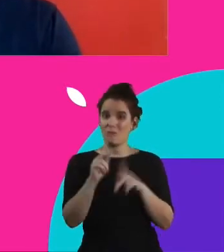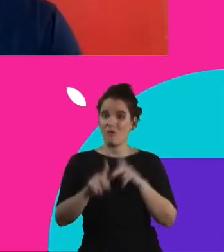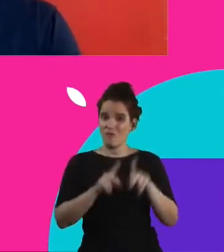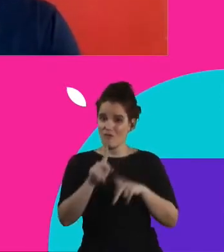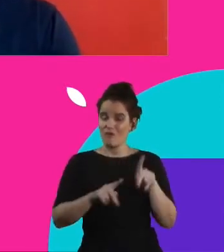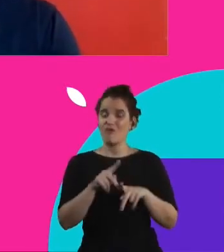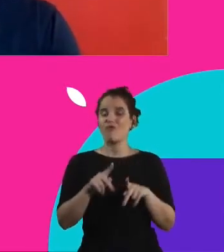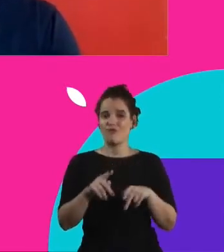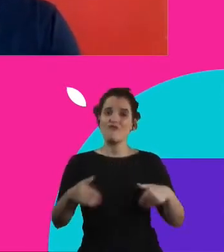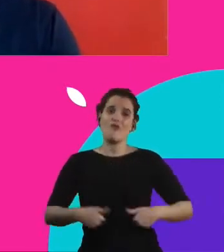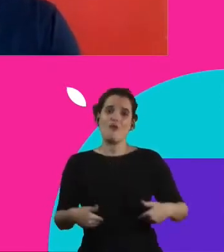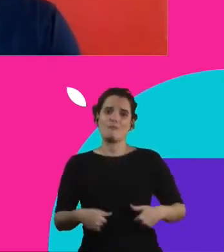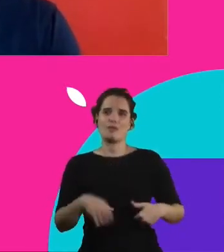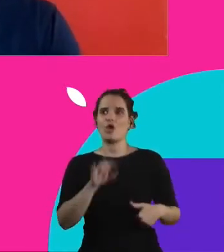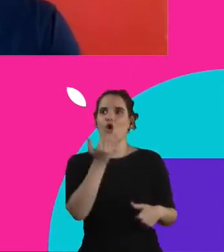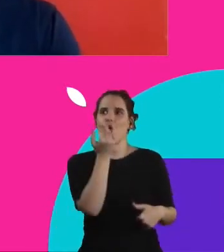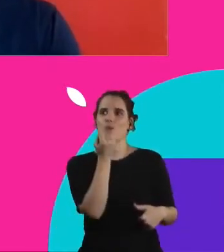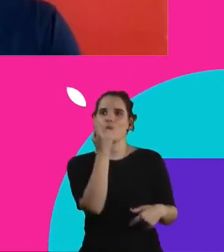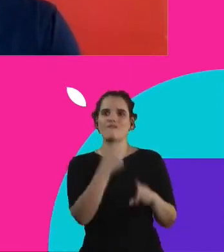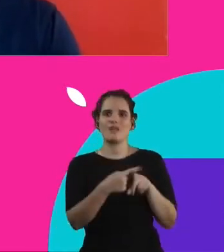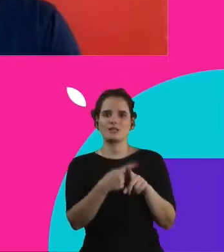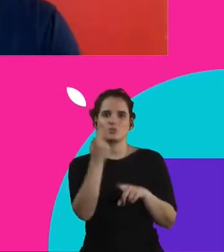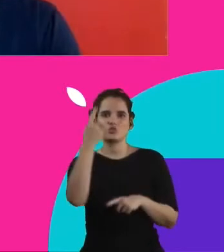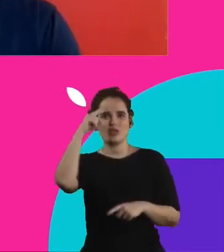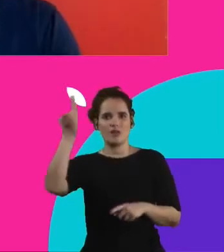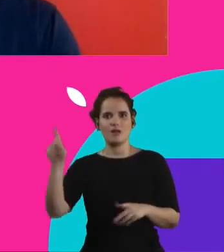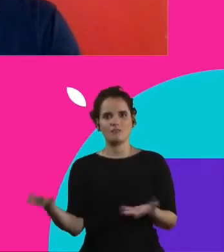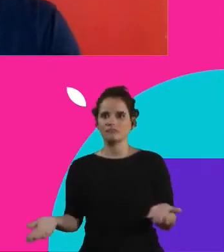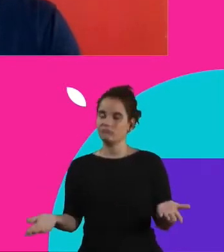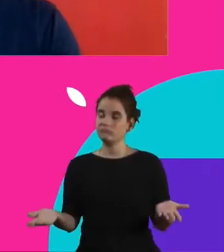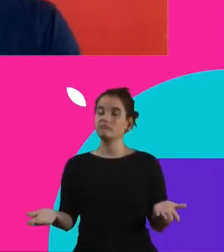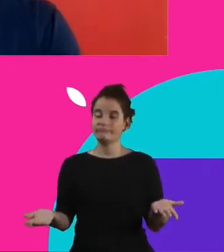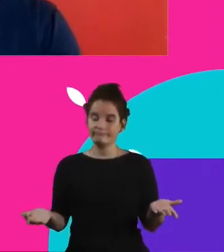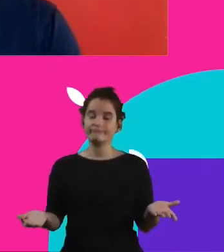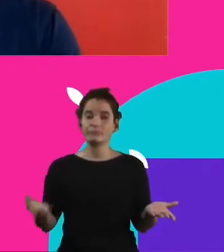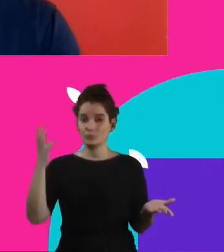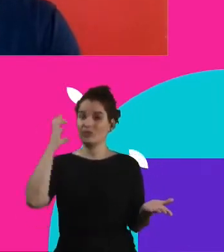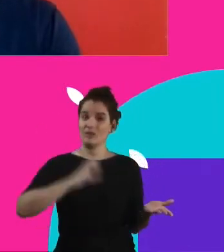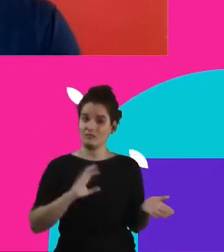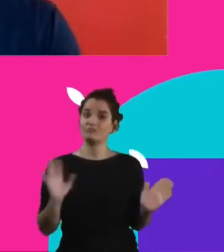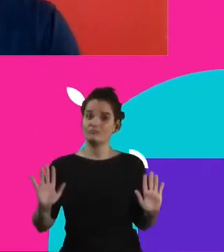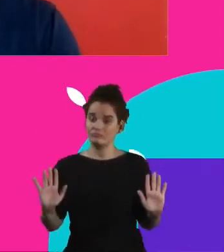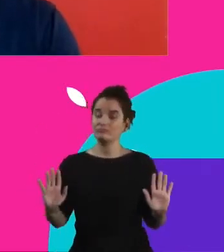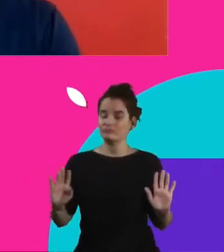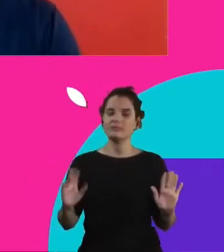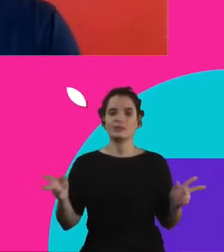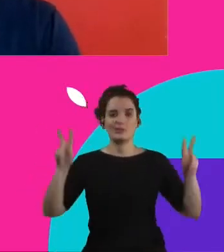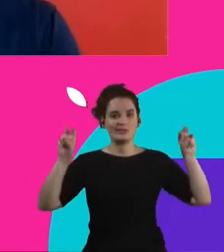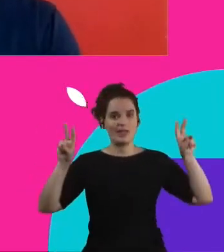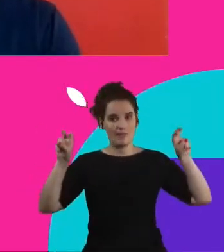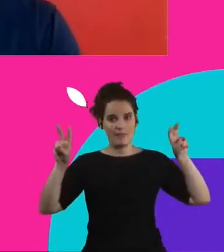come um prato de comida por dia passa fome a maior parte do dia. Trabalhando dentro dessa temática,